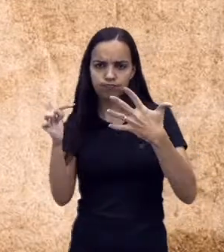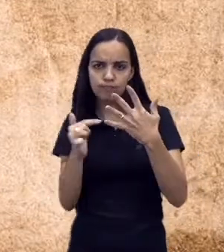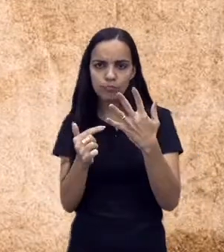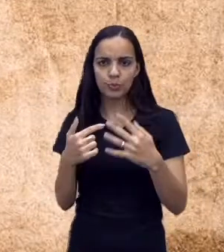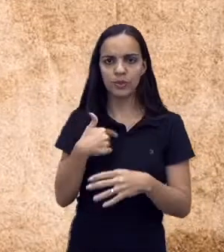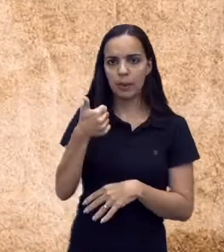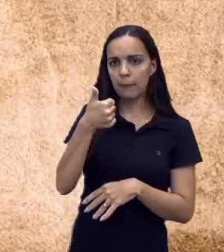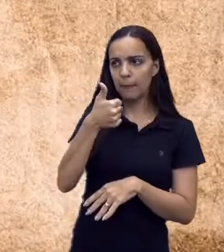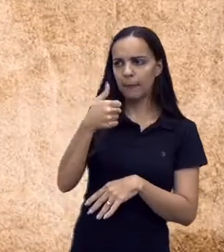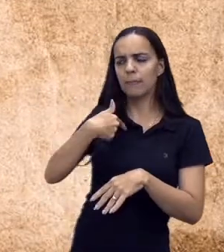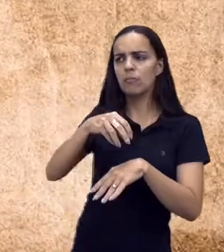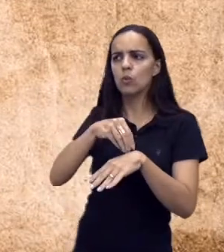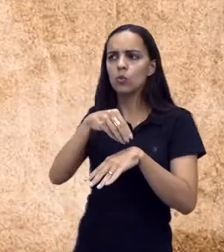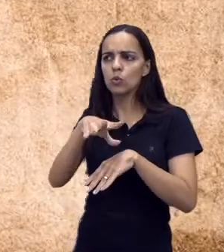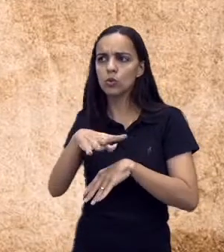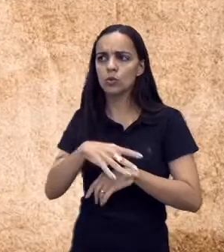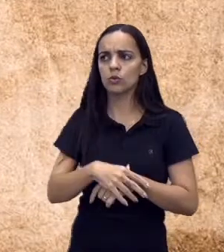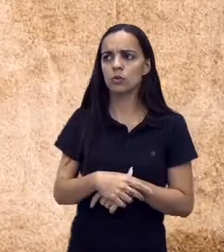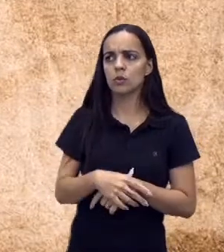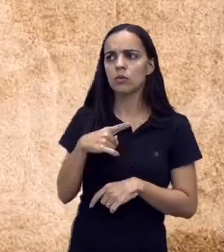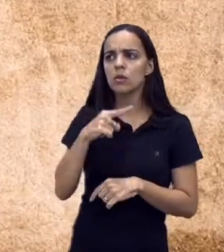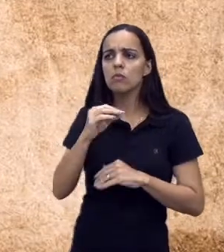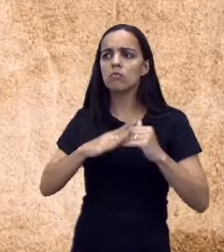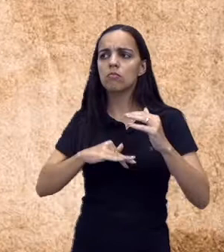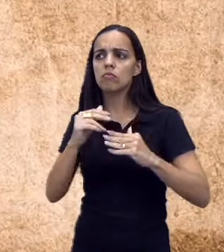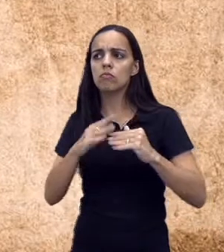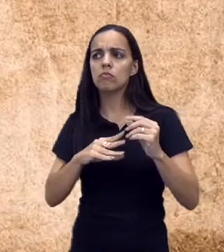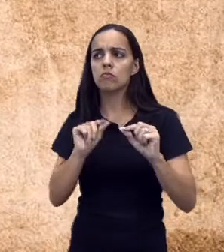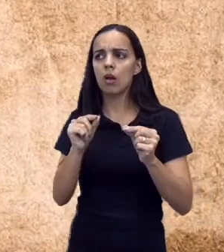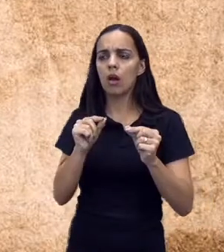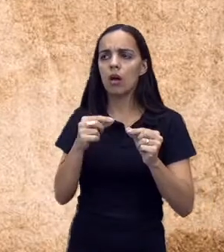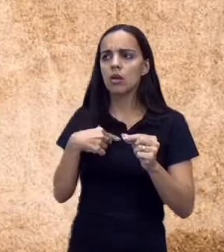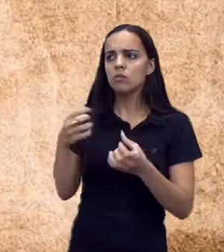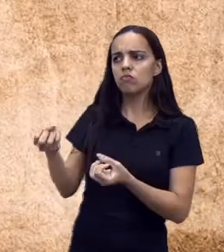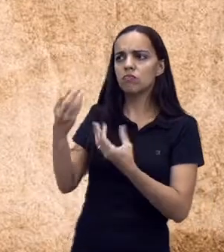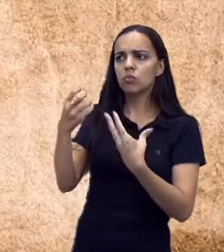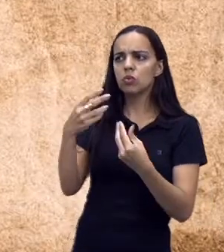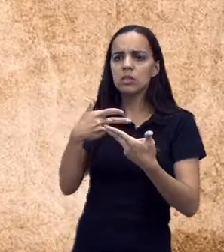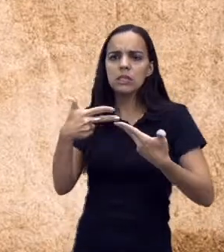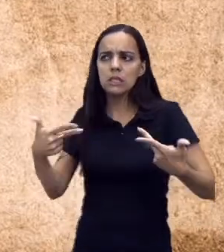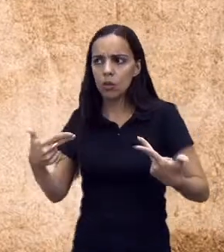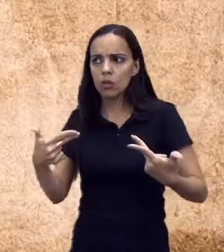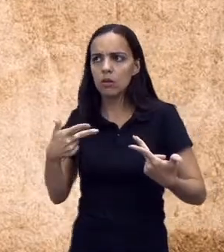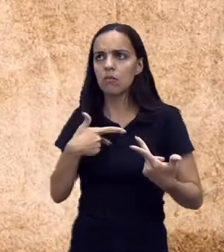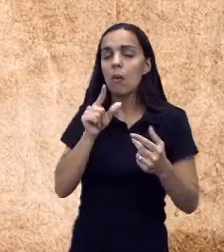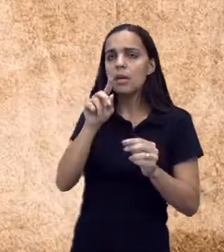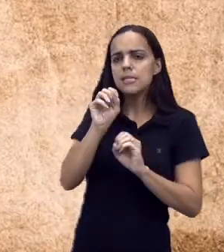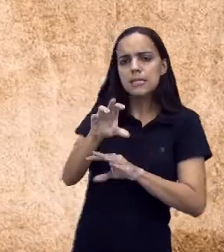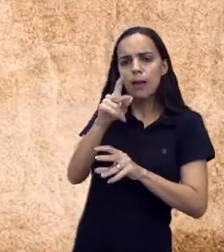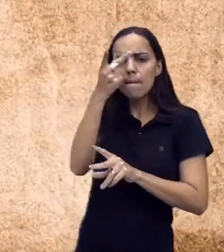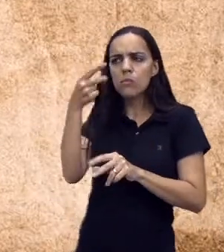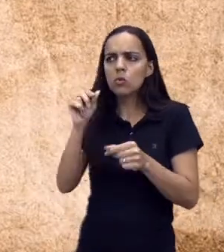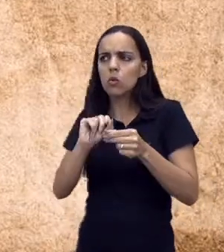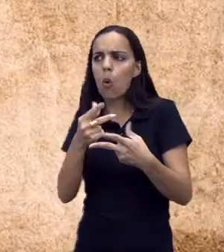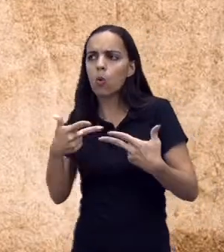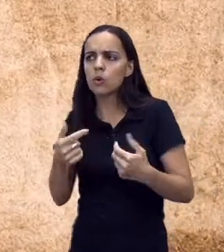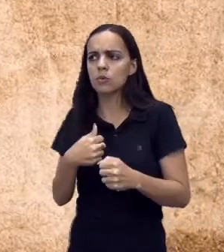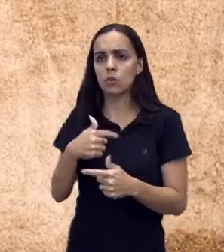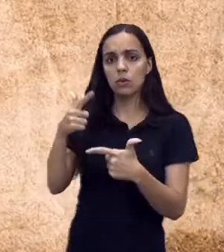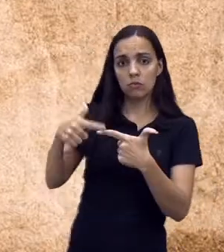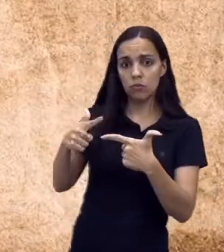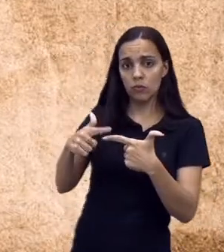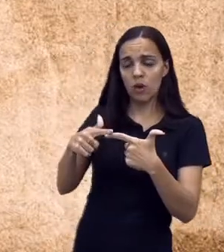aqui é a instrucional, que ela tem a função de ensinar alguma coisa a alguém. A segunda é a